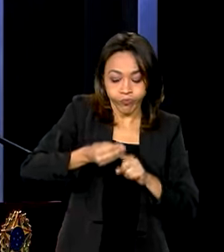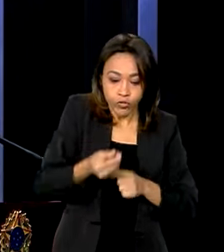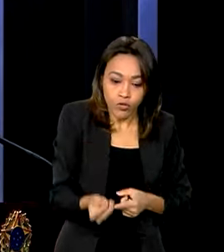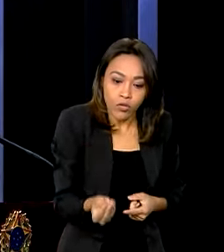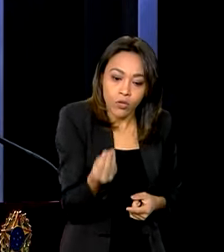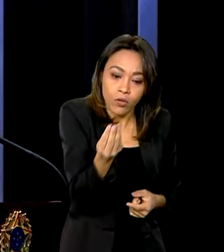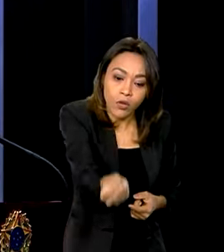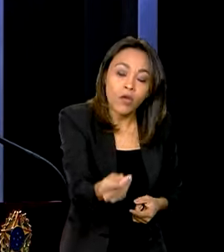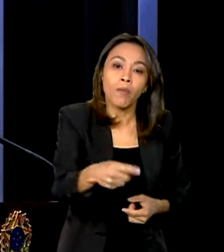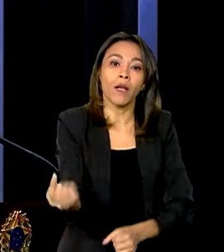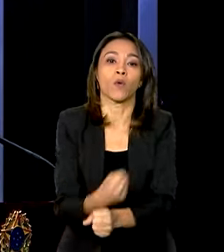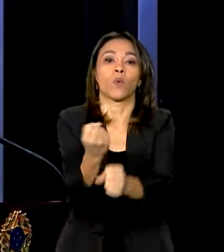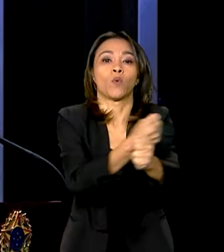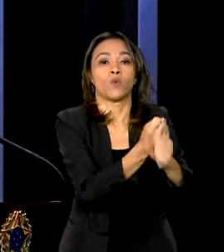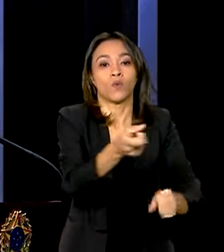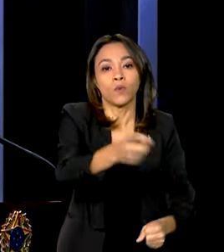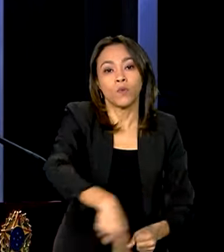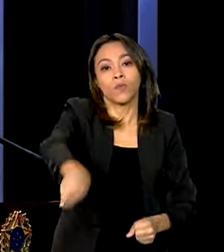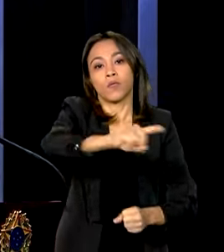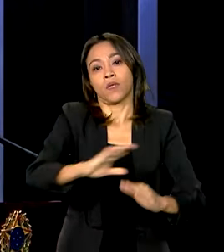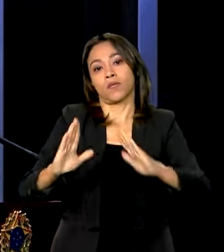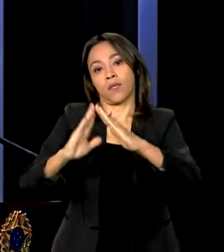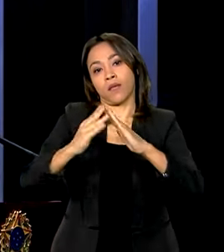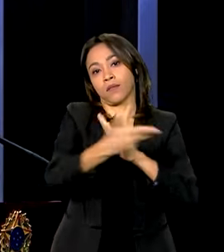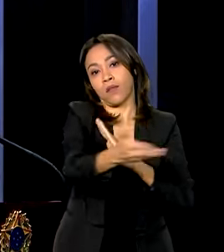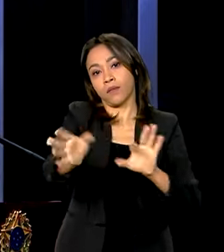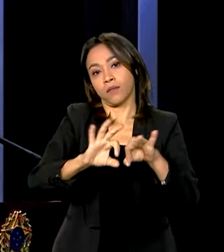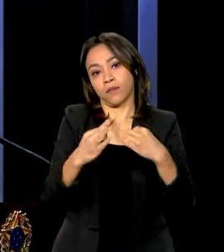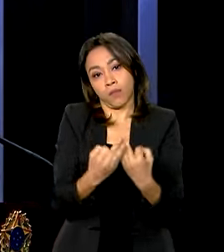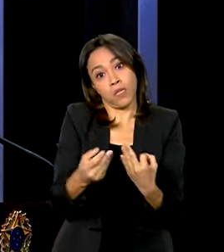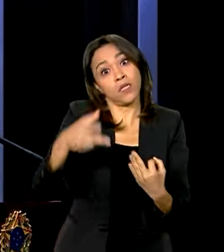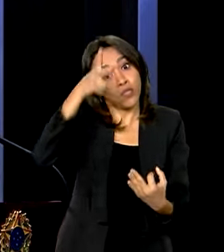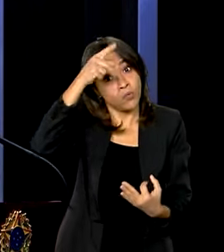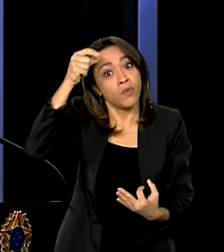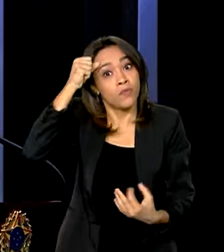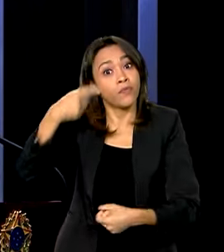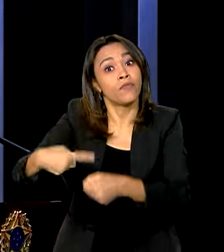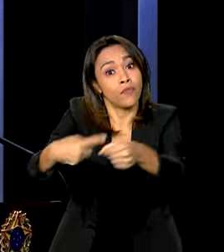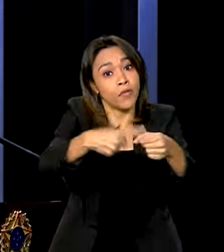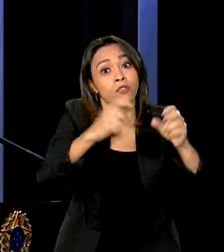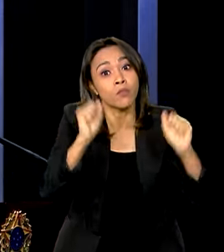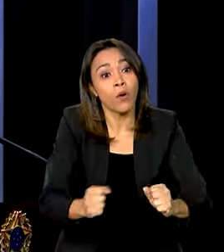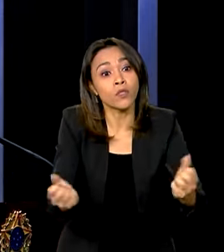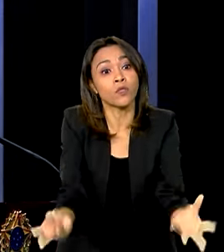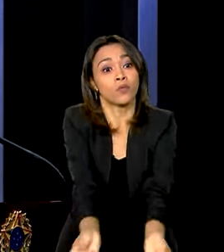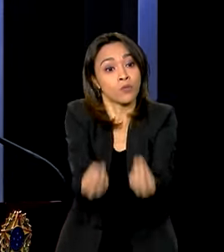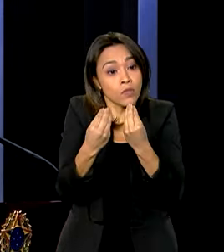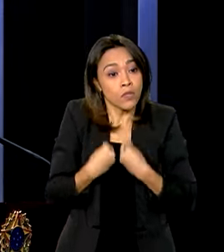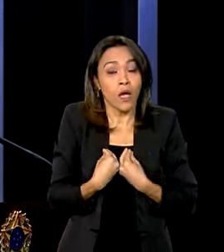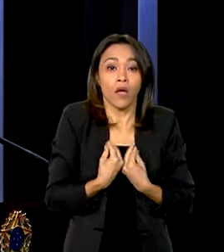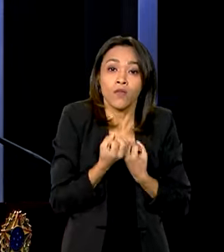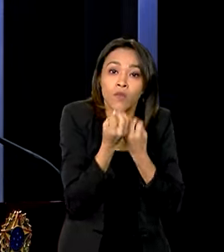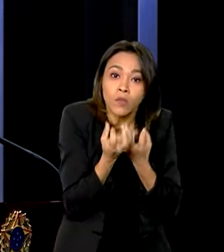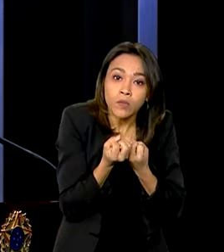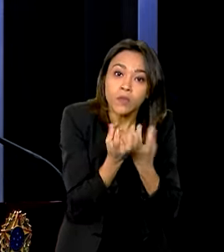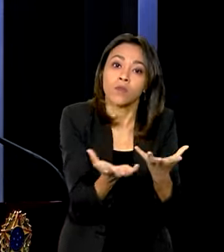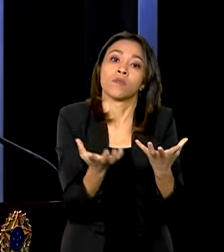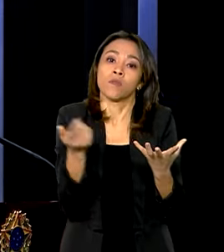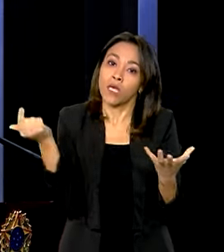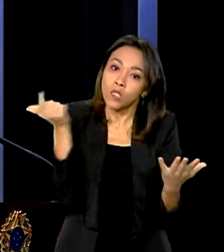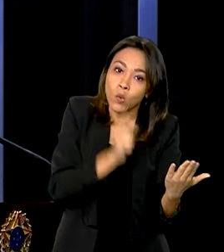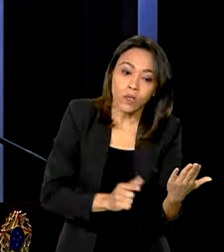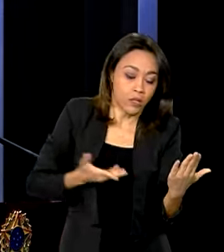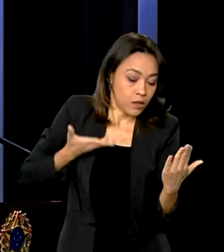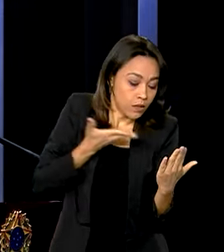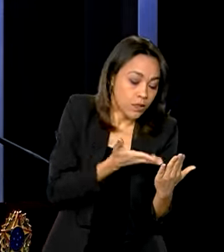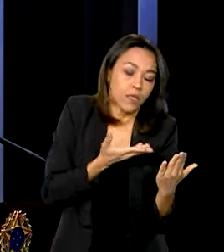dessas unidades habitacionais a estas famílias. que os prefeitos possam nos dar as informações, para que, a partir daí, nós possamos trabalhar